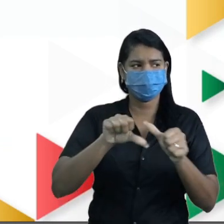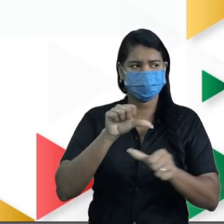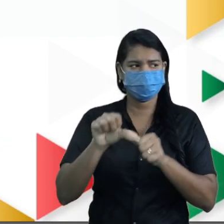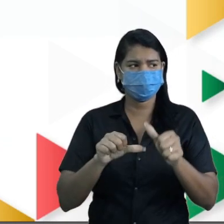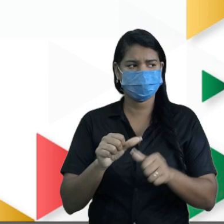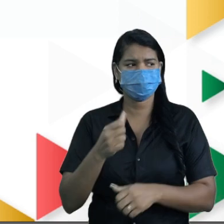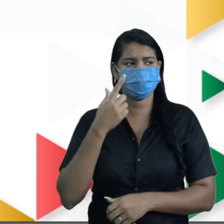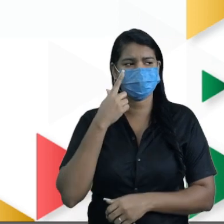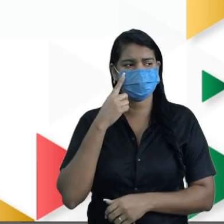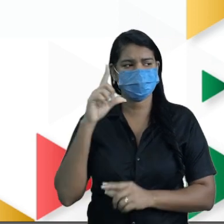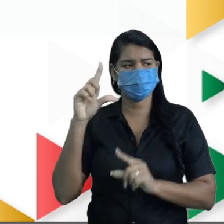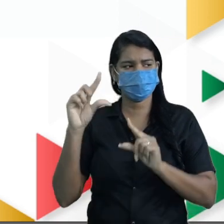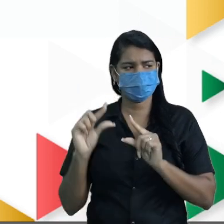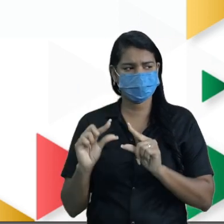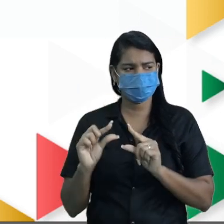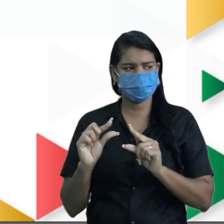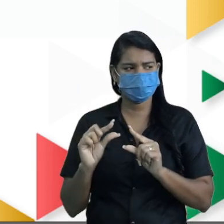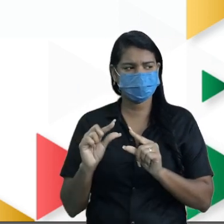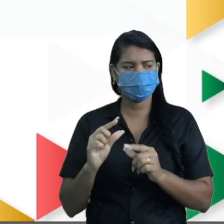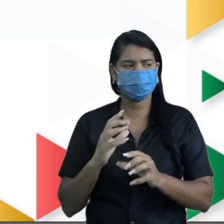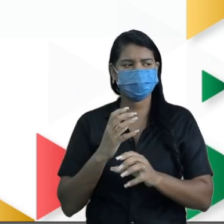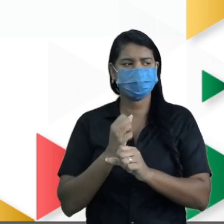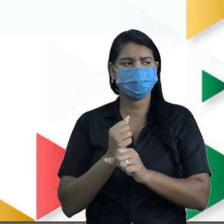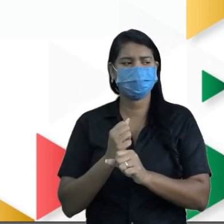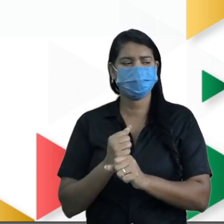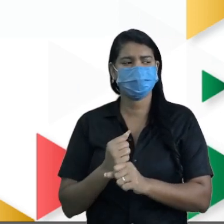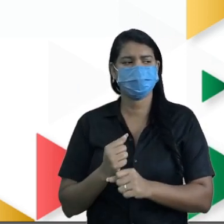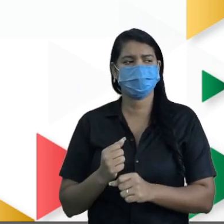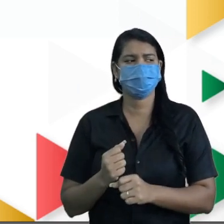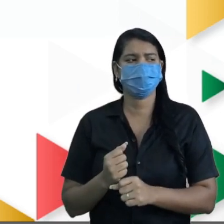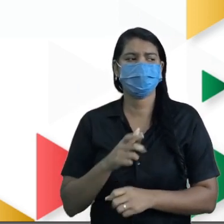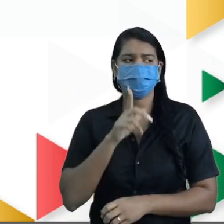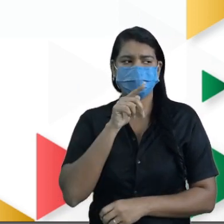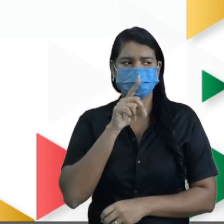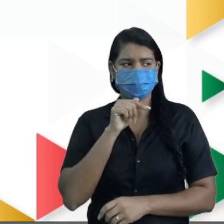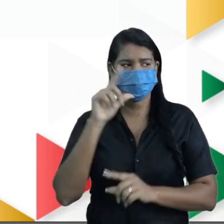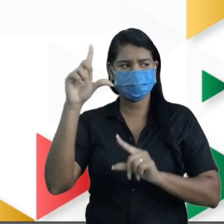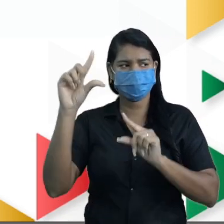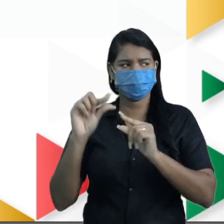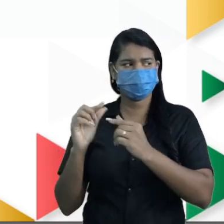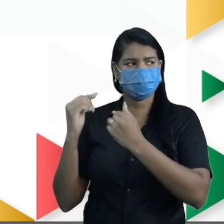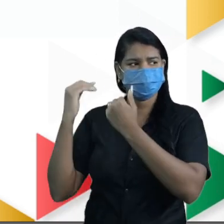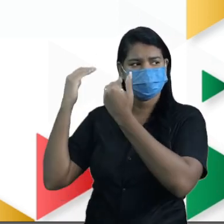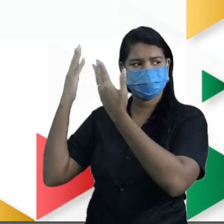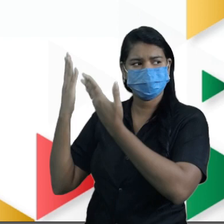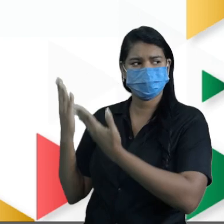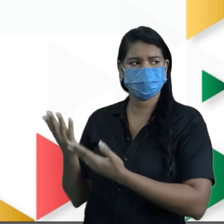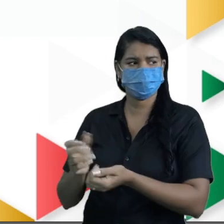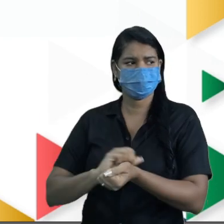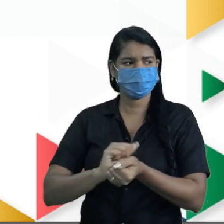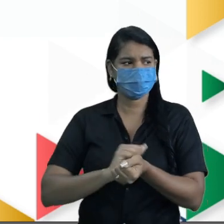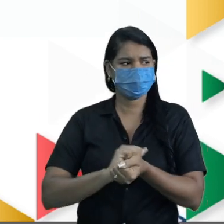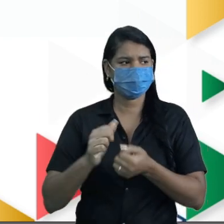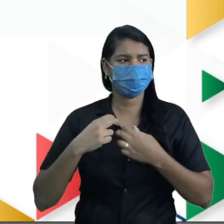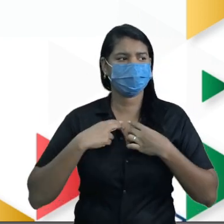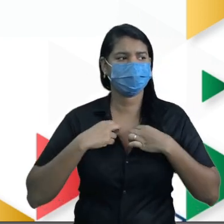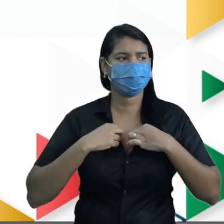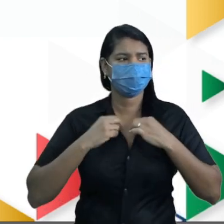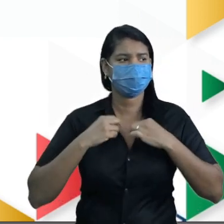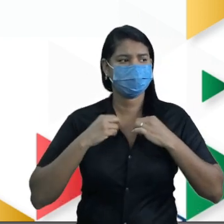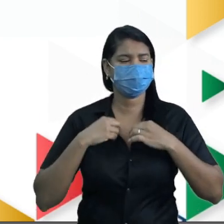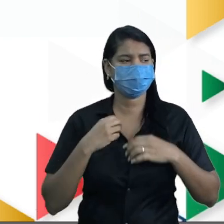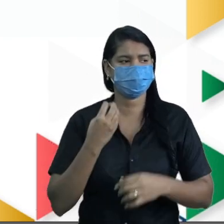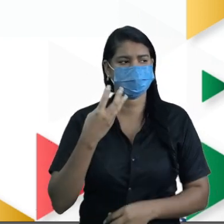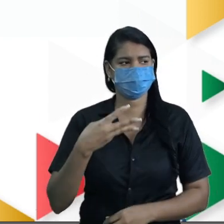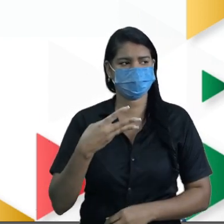ver quanto ela economizou. Para economizar água, ela reduziu a lavagem de roupa a três vezes por